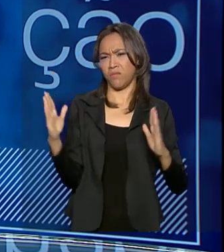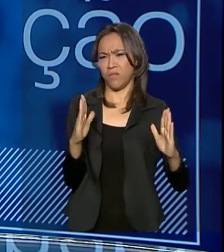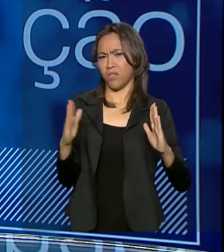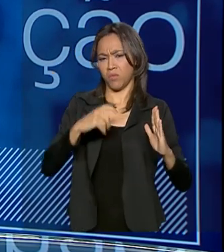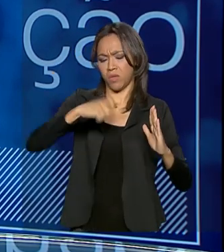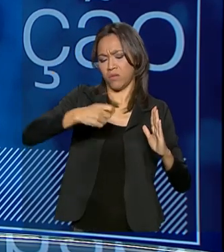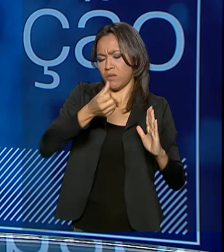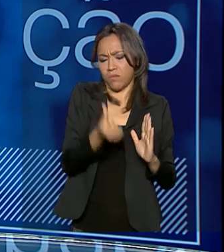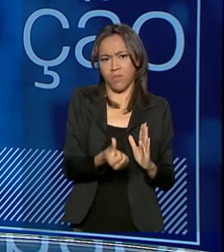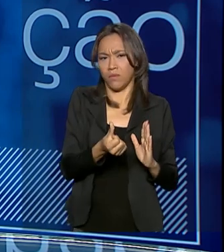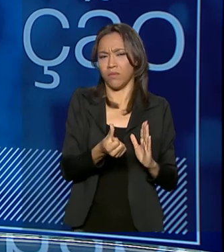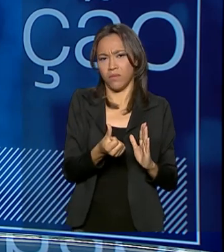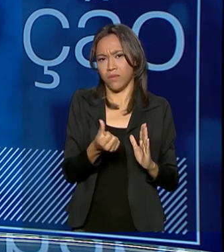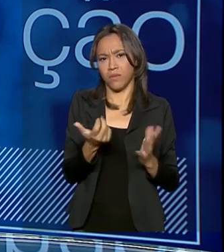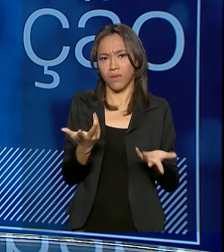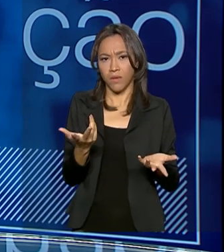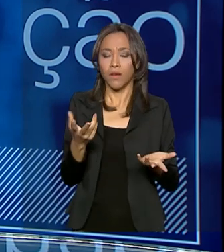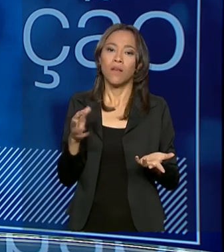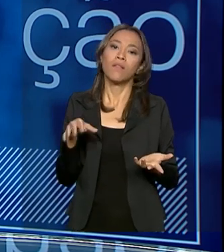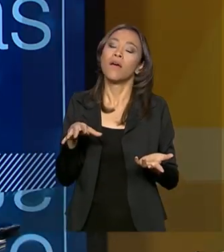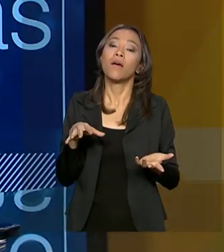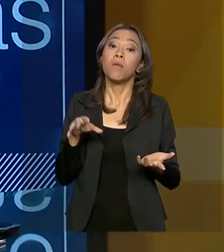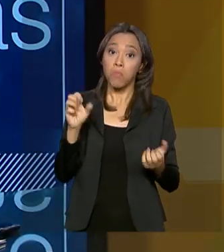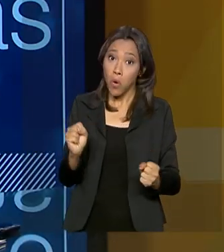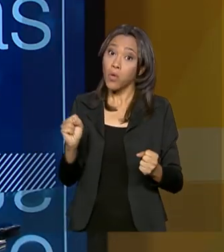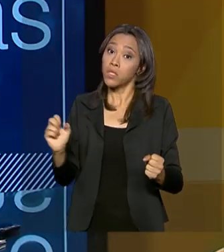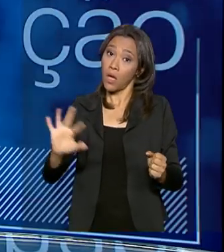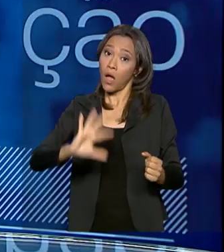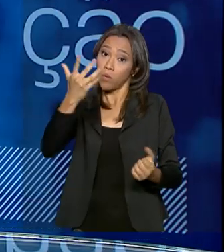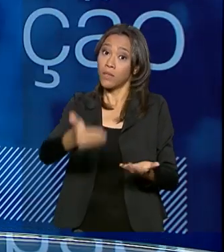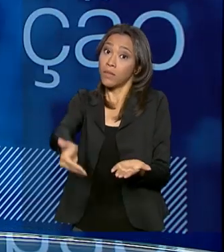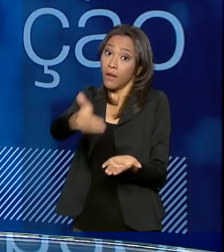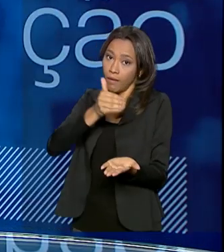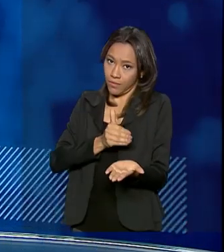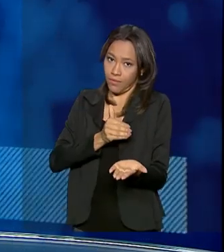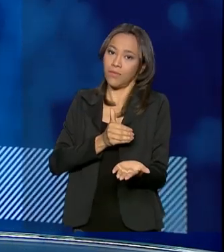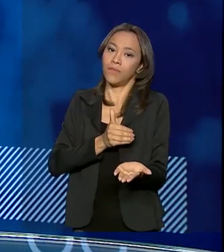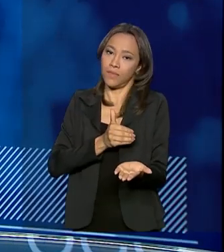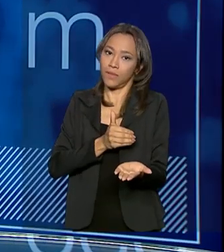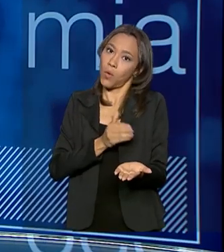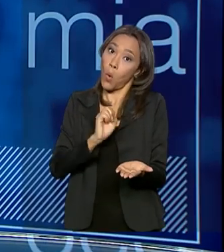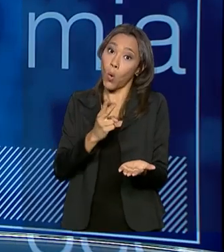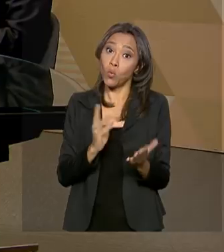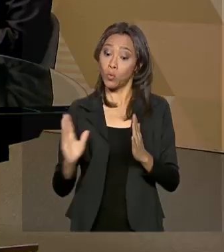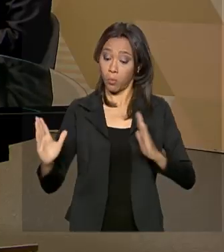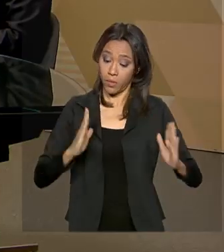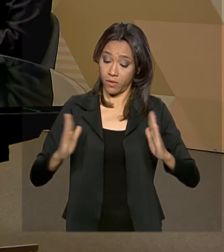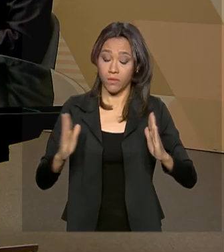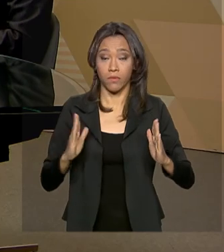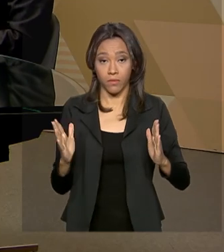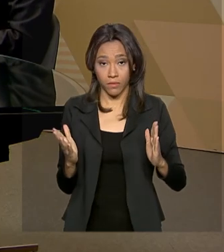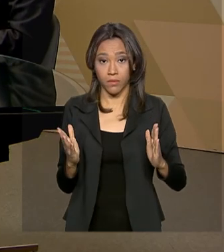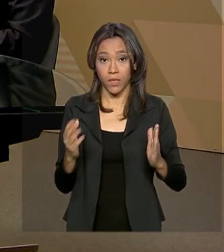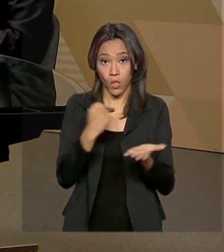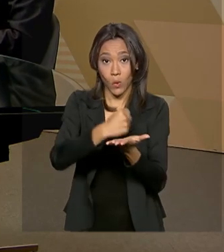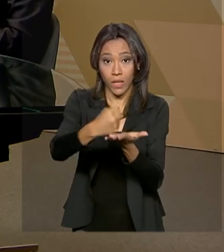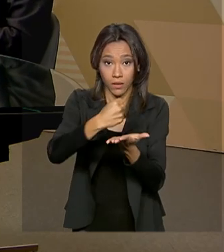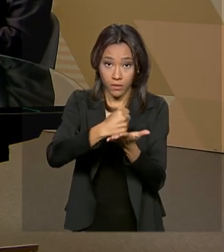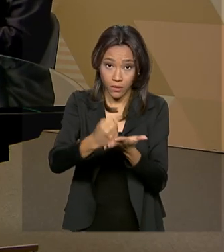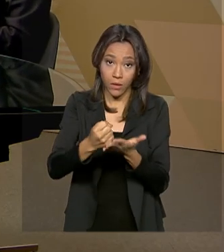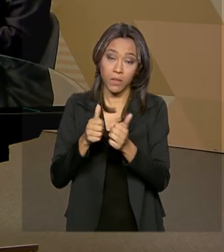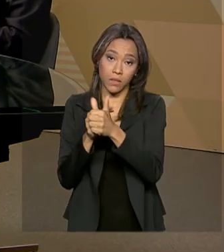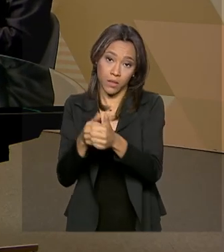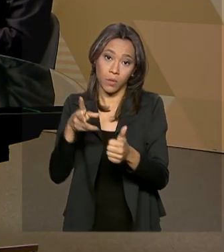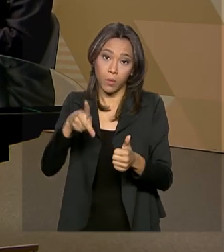revisões do PIB, o segmento... E não pode ocorrer antes. Antes, inclusive... E durante? Em termos de contratação e PIB,